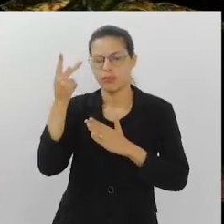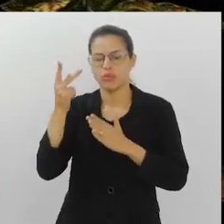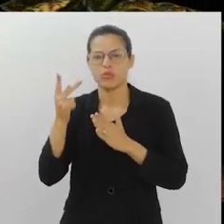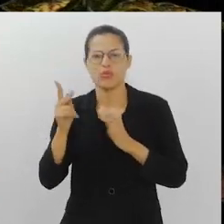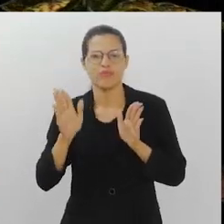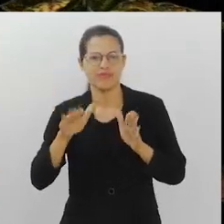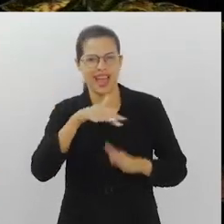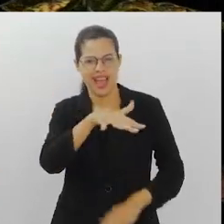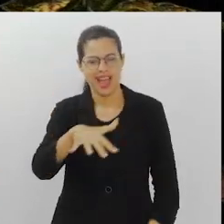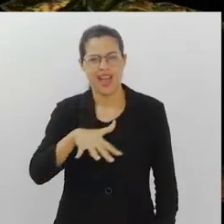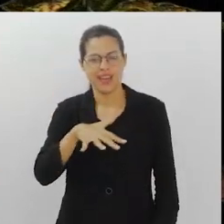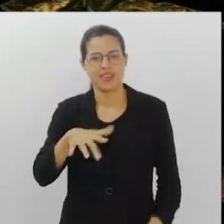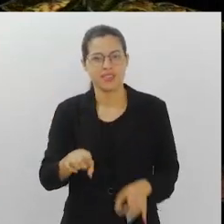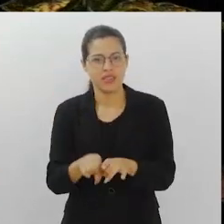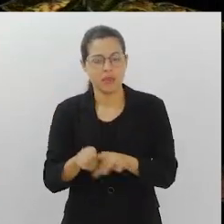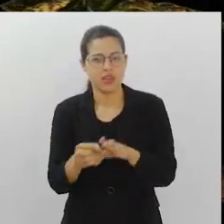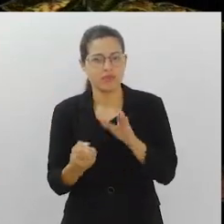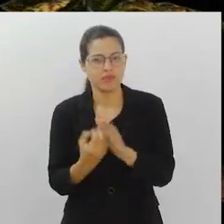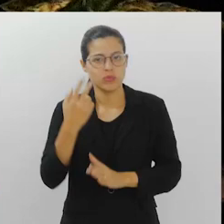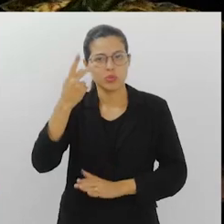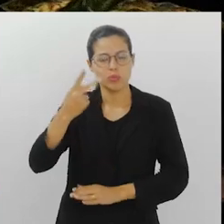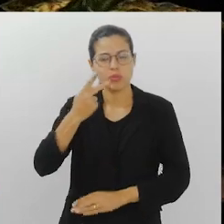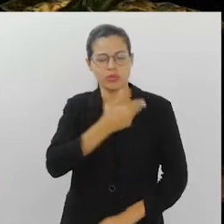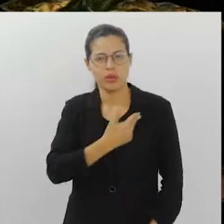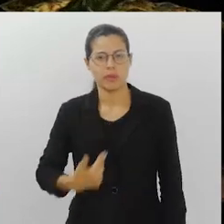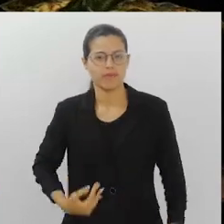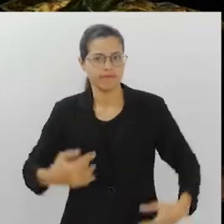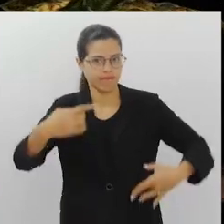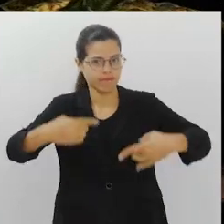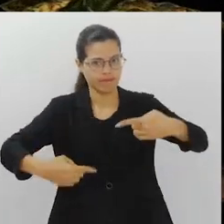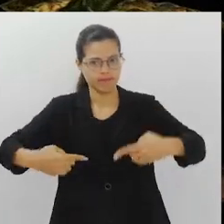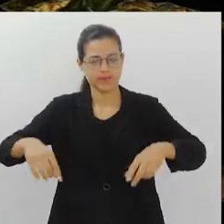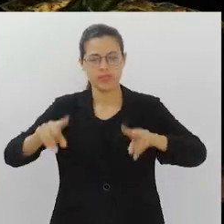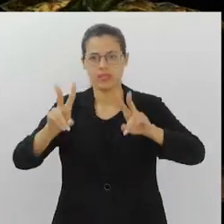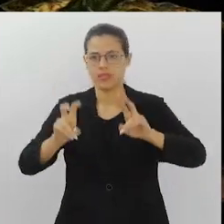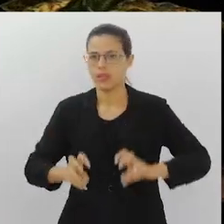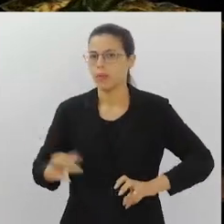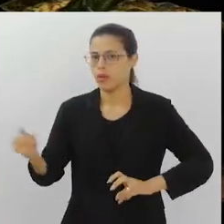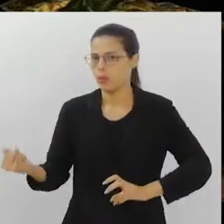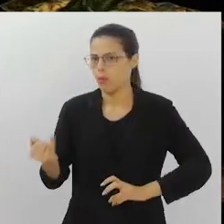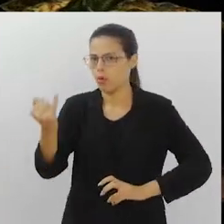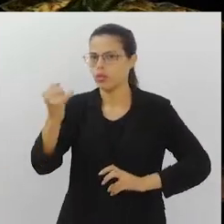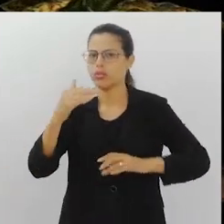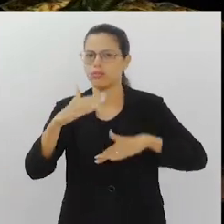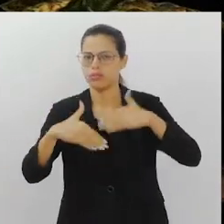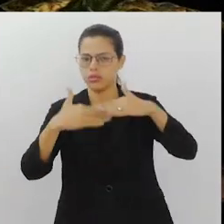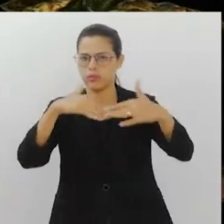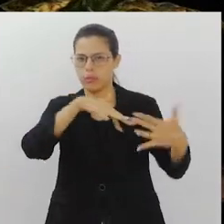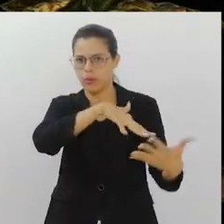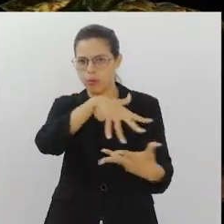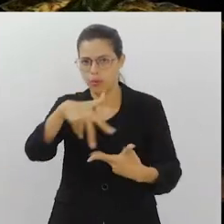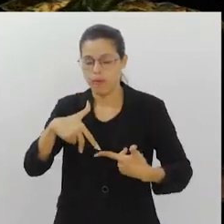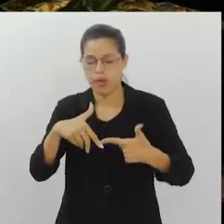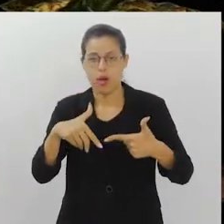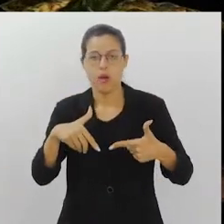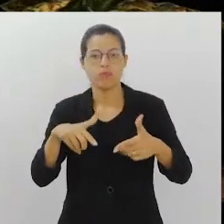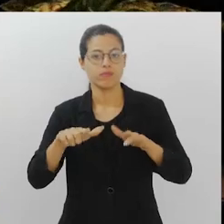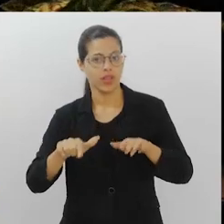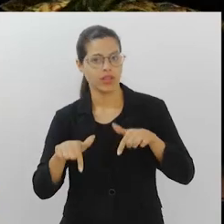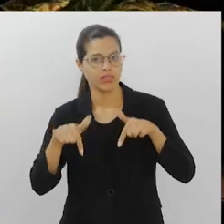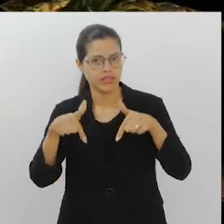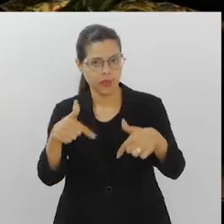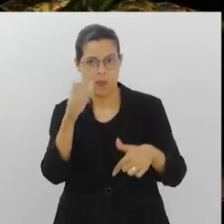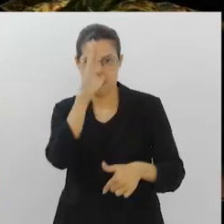e formuladores de políticas públicas para discutir temas centrais ao desenvolvimento global. A